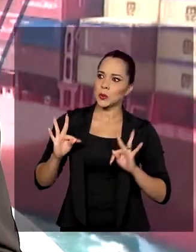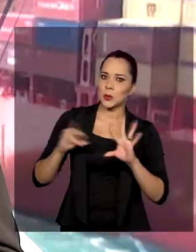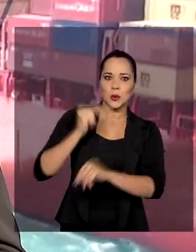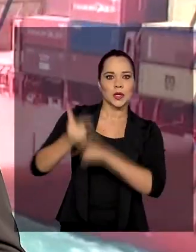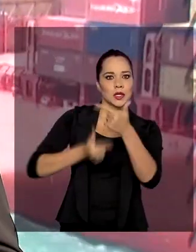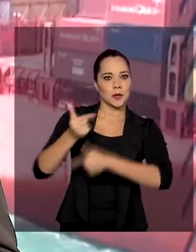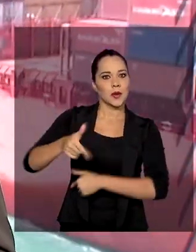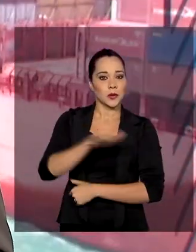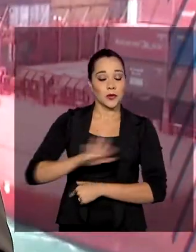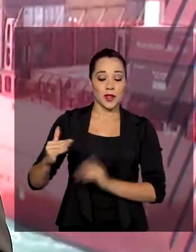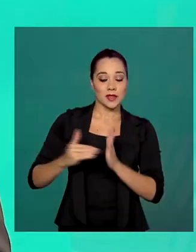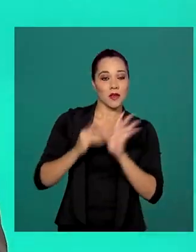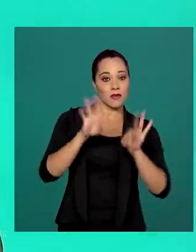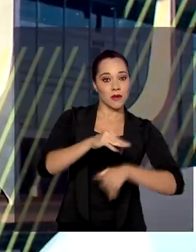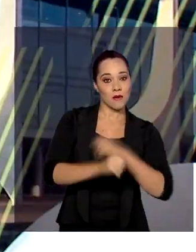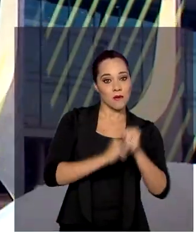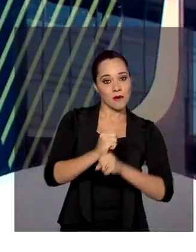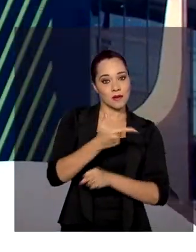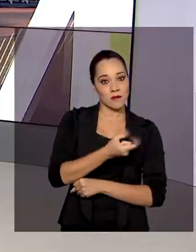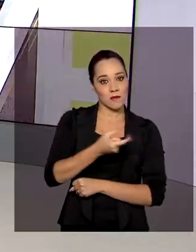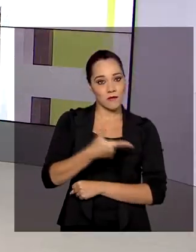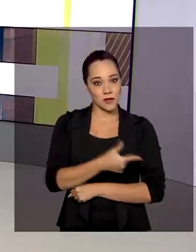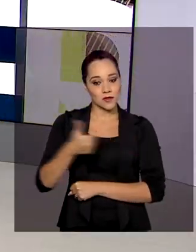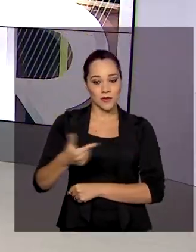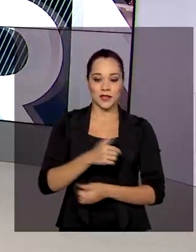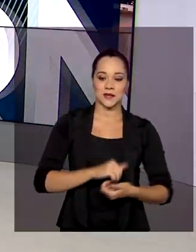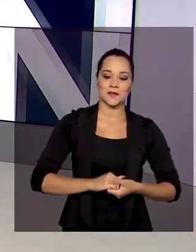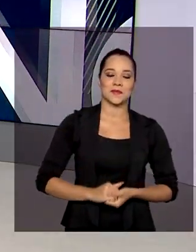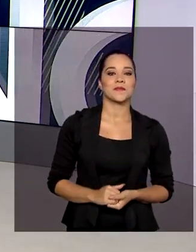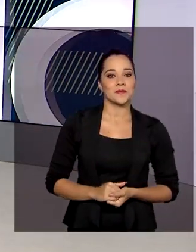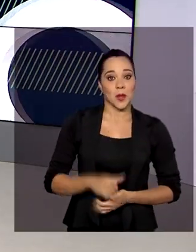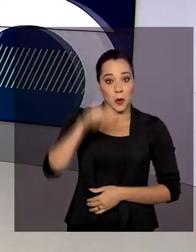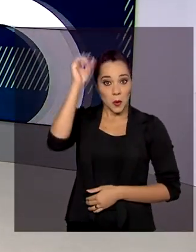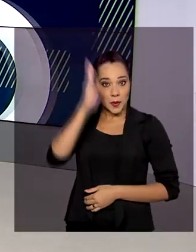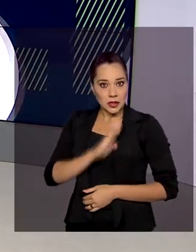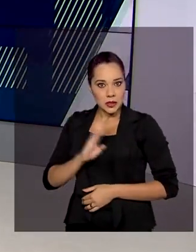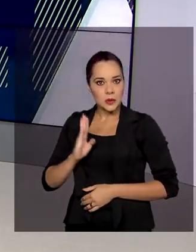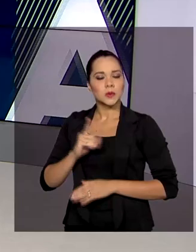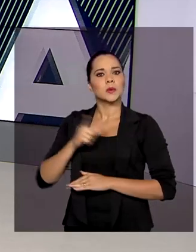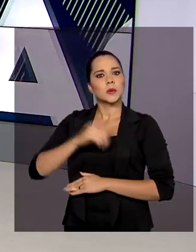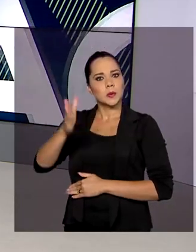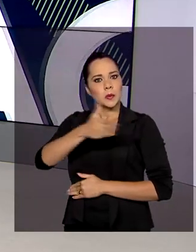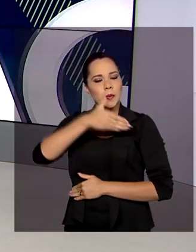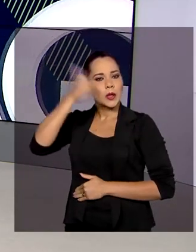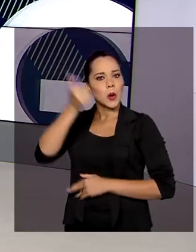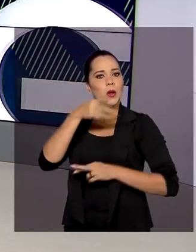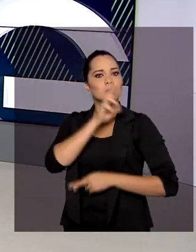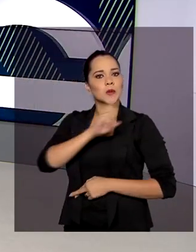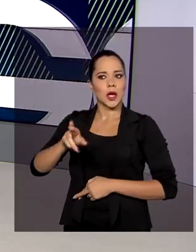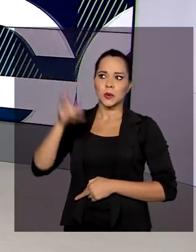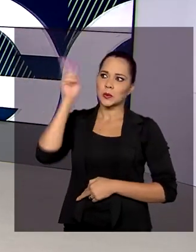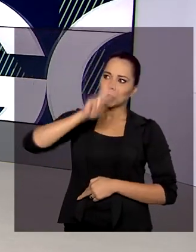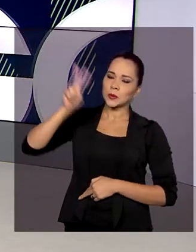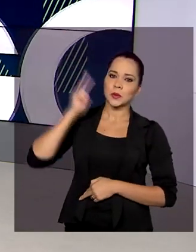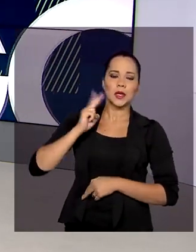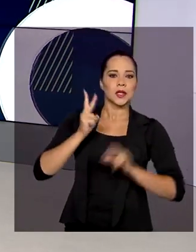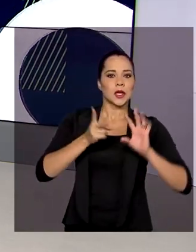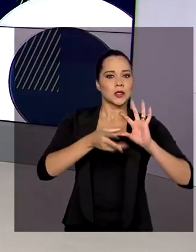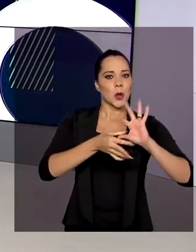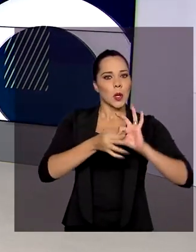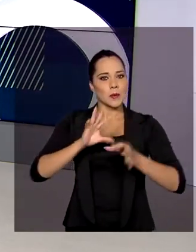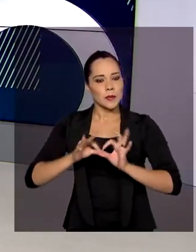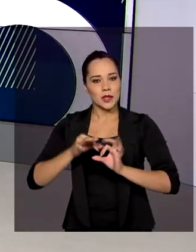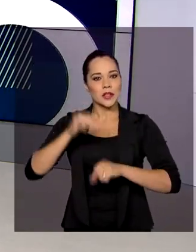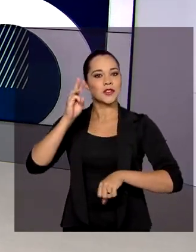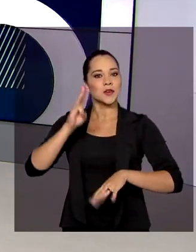até o final de 2022. O Brasil registrou o melhor resultado da história na Olimpíada Internacional de